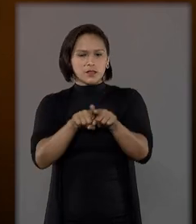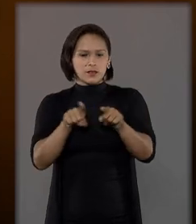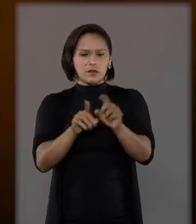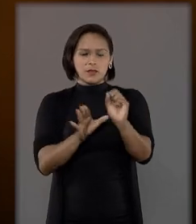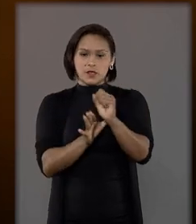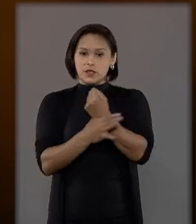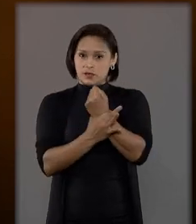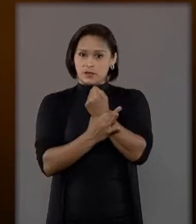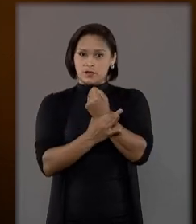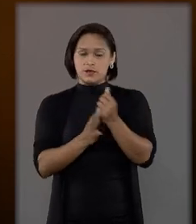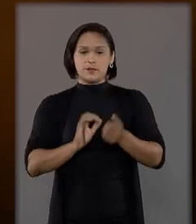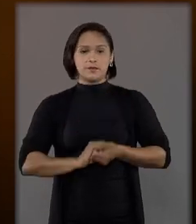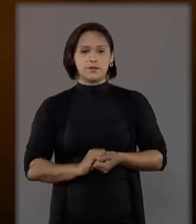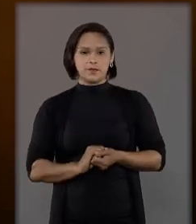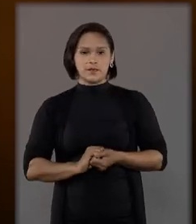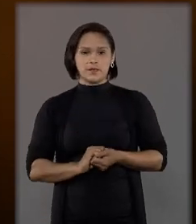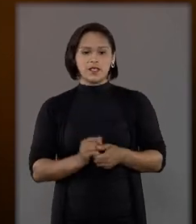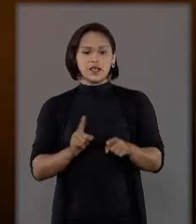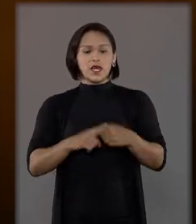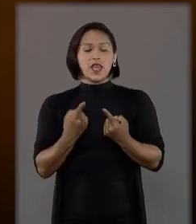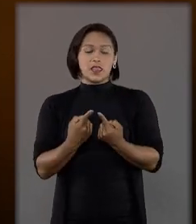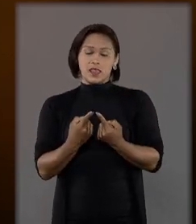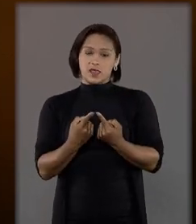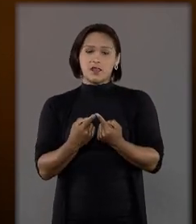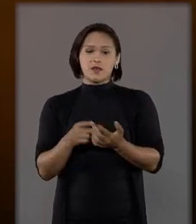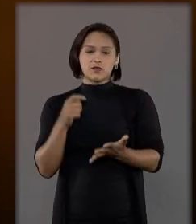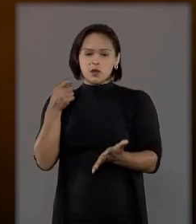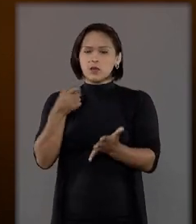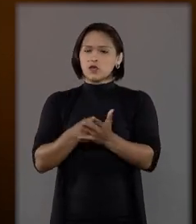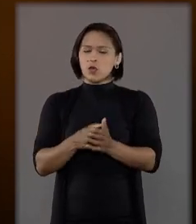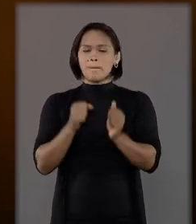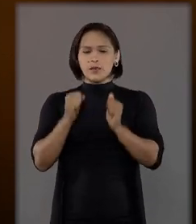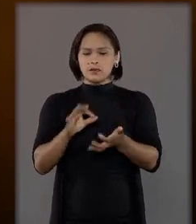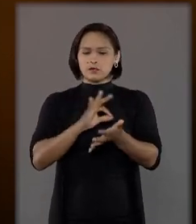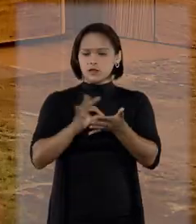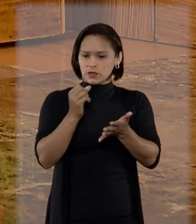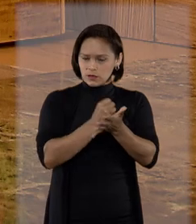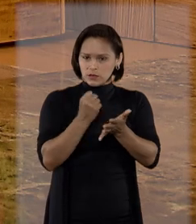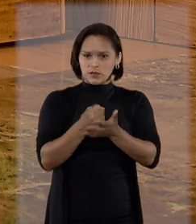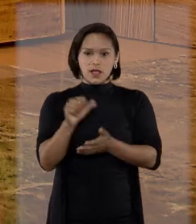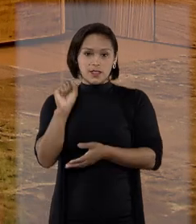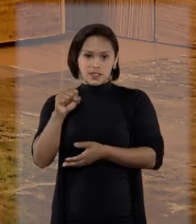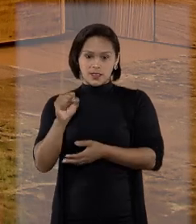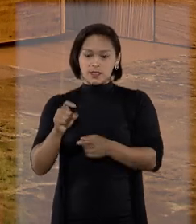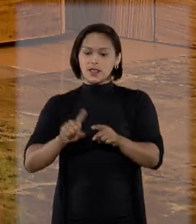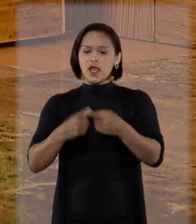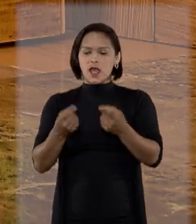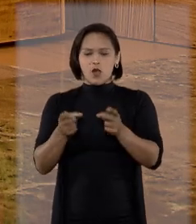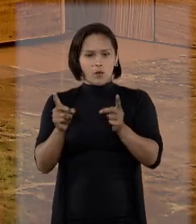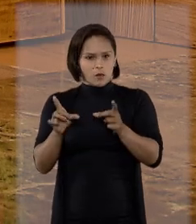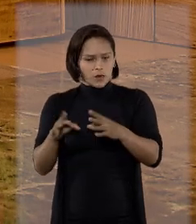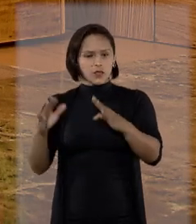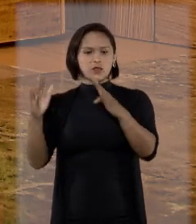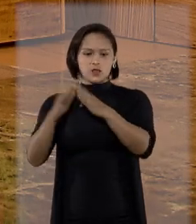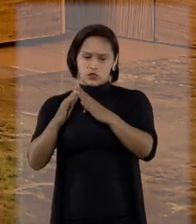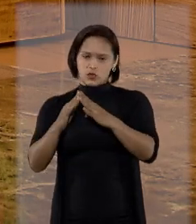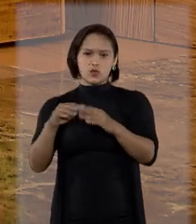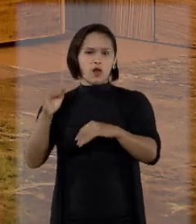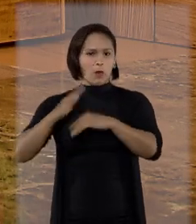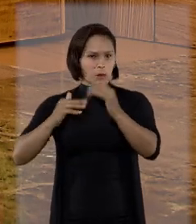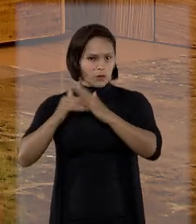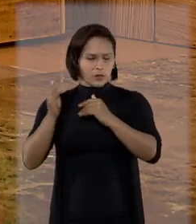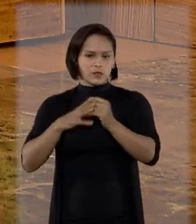também segura para transação. Então, o comprador pode contratar o serviço, sim. O corretor de imóveis é um prestador de serviço,